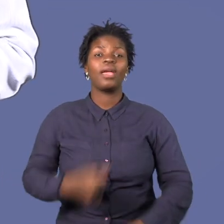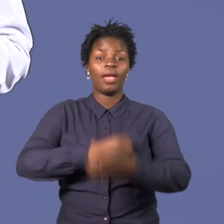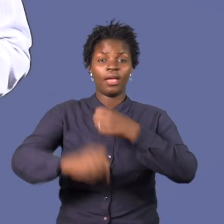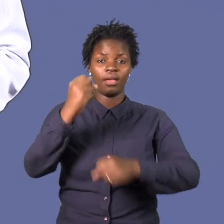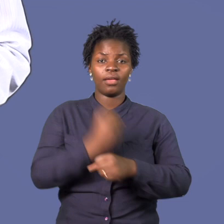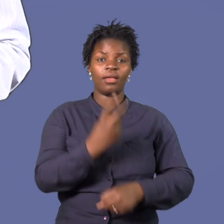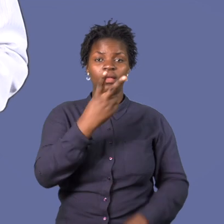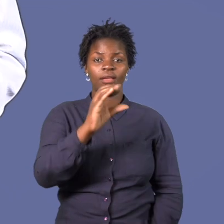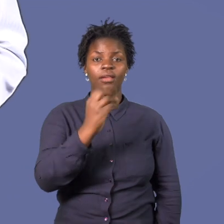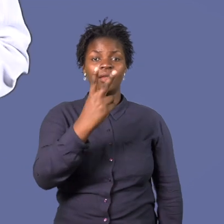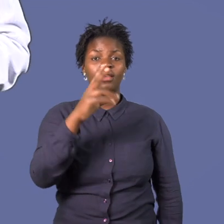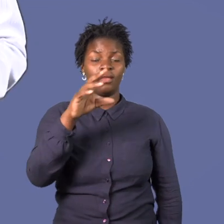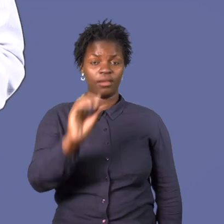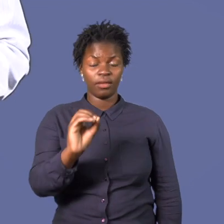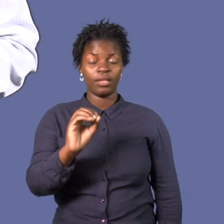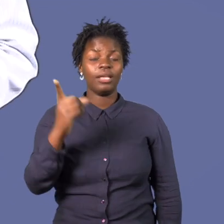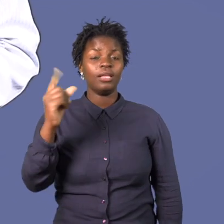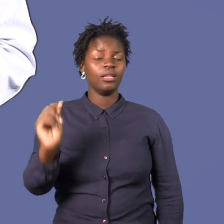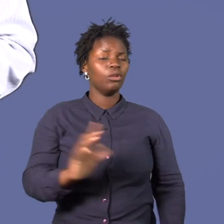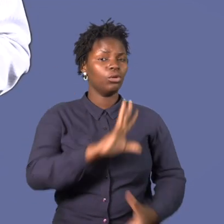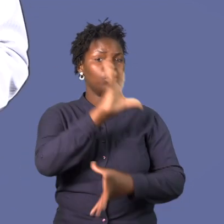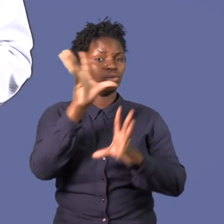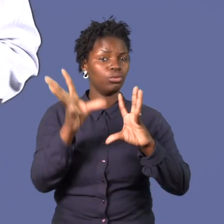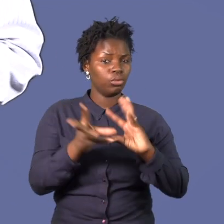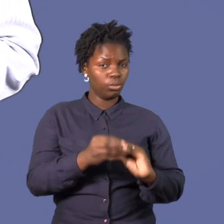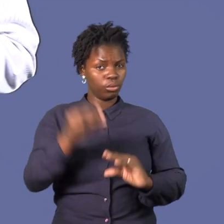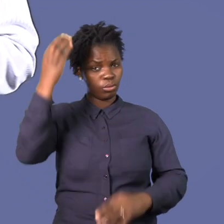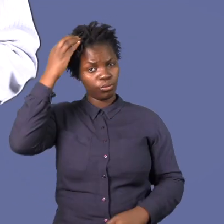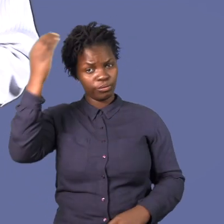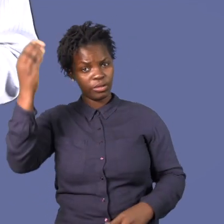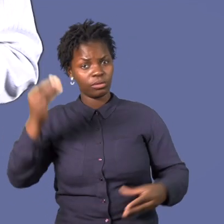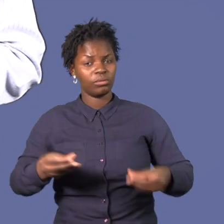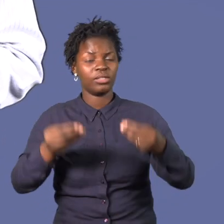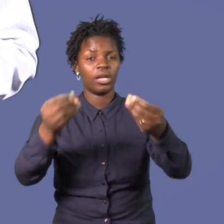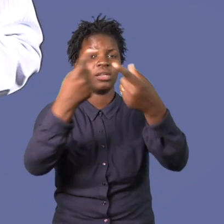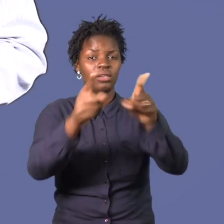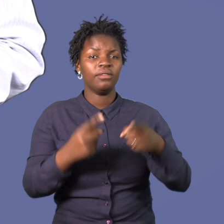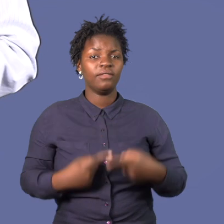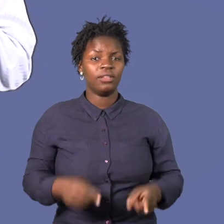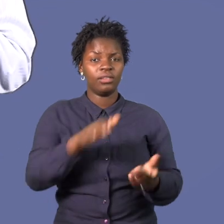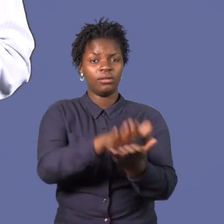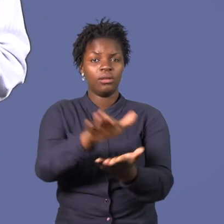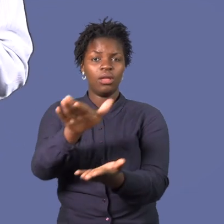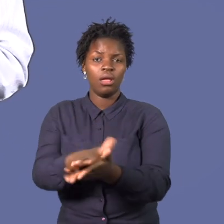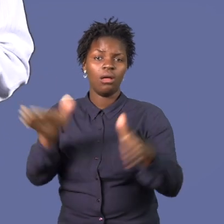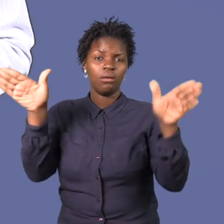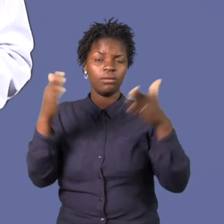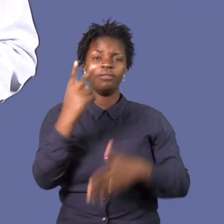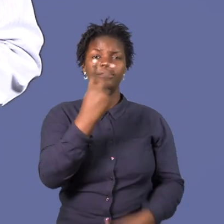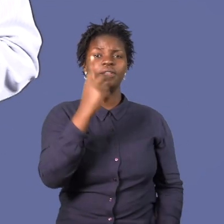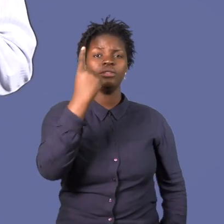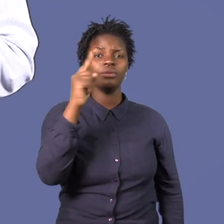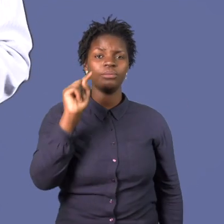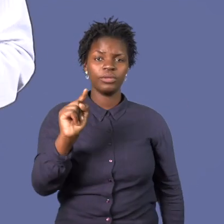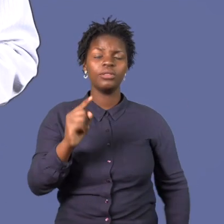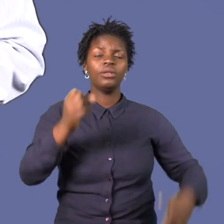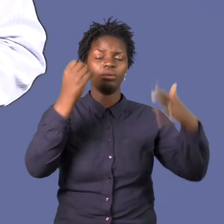.650 milhões de meticais, o que representa 9,3% e 15,3